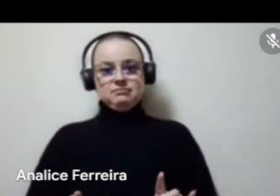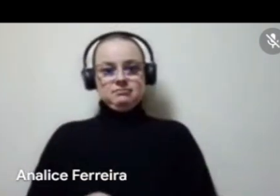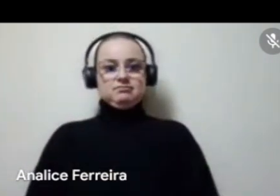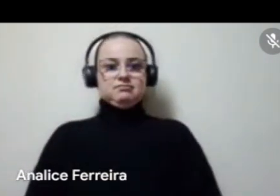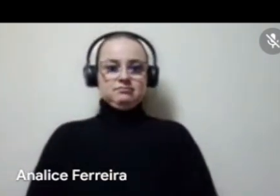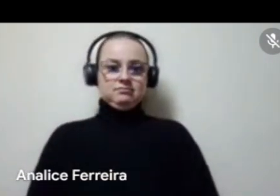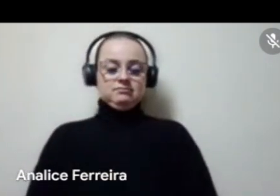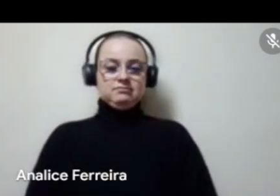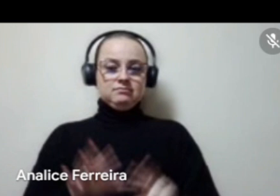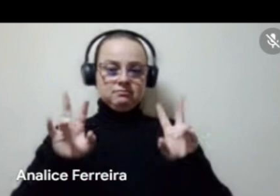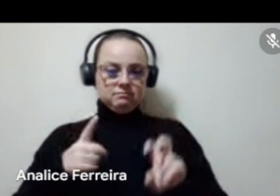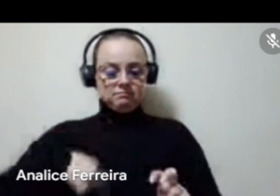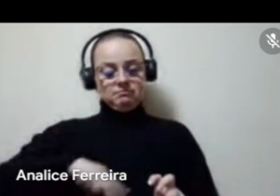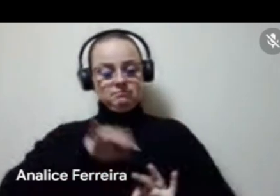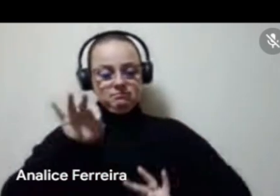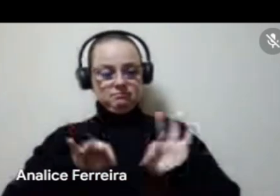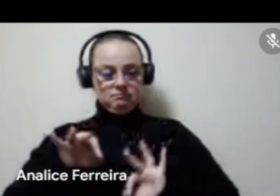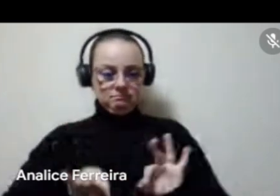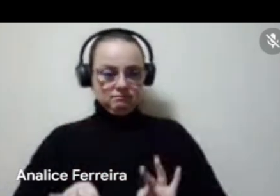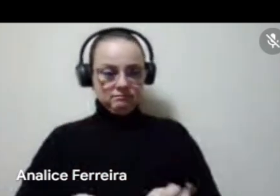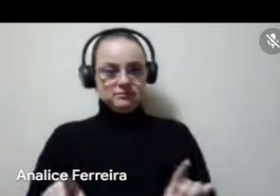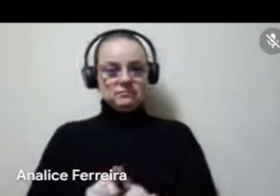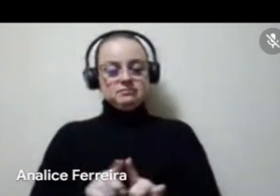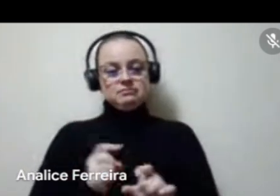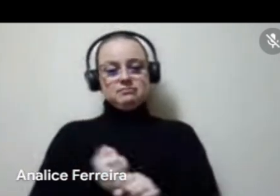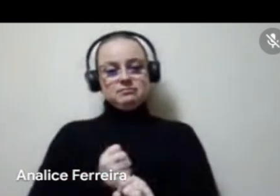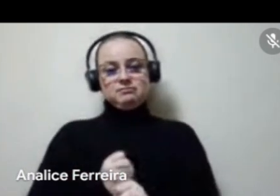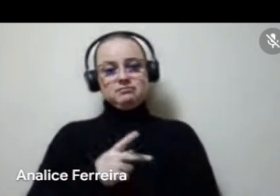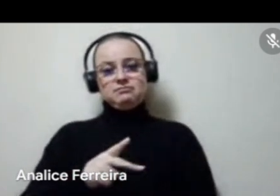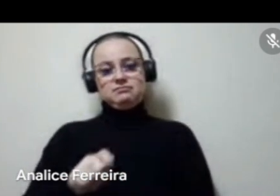sobre o nosso plano de ação e a construção do parco.